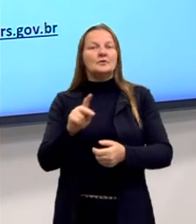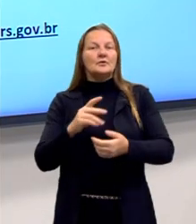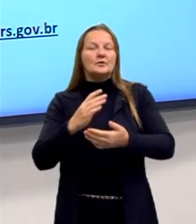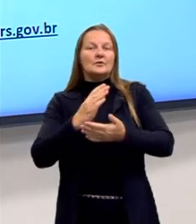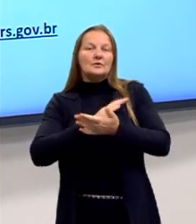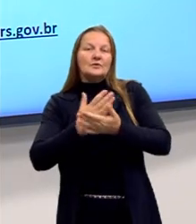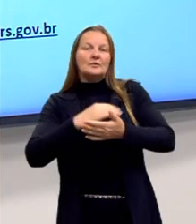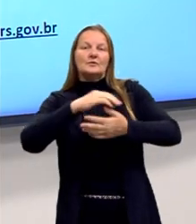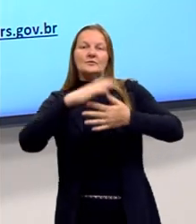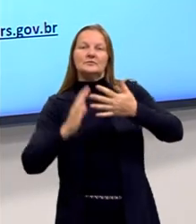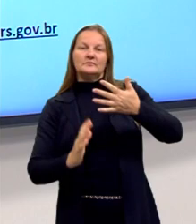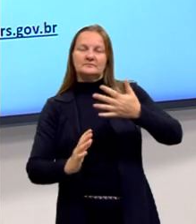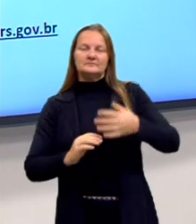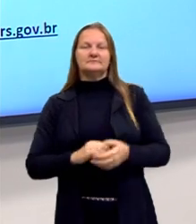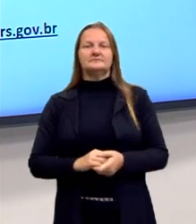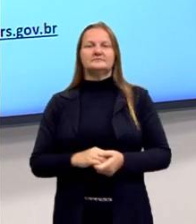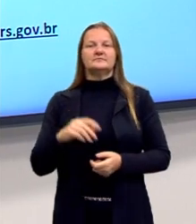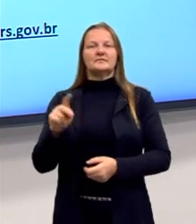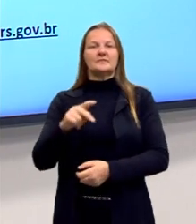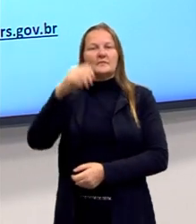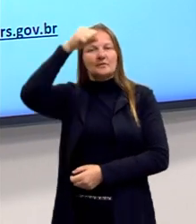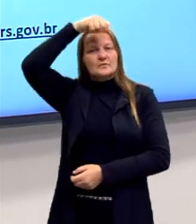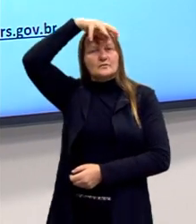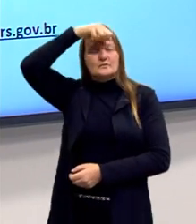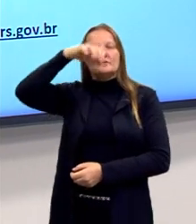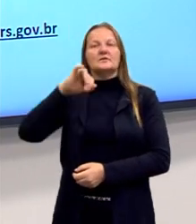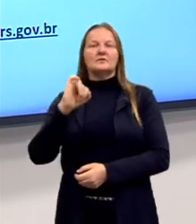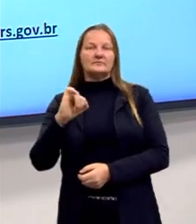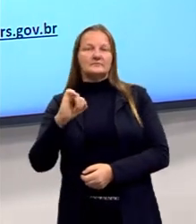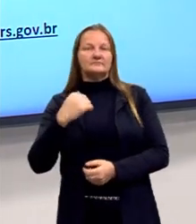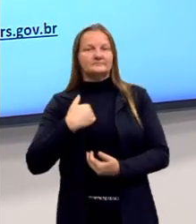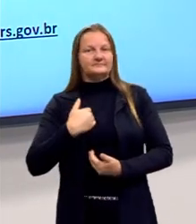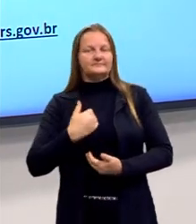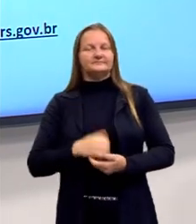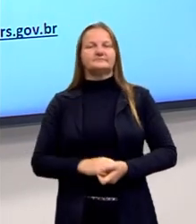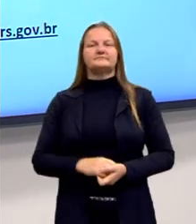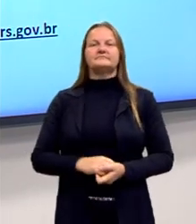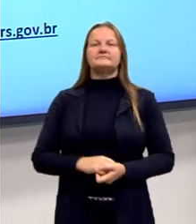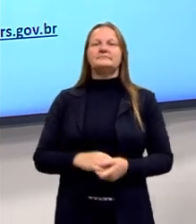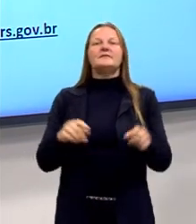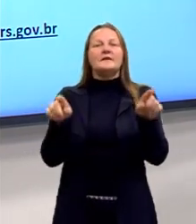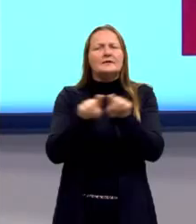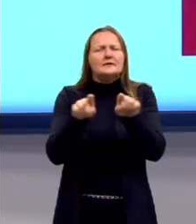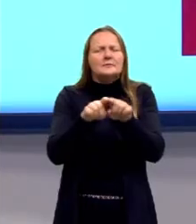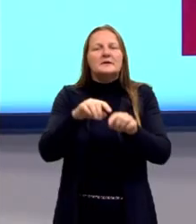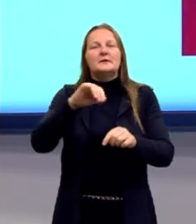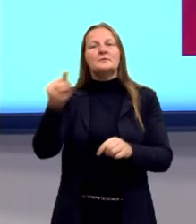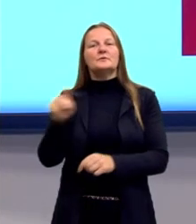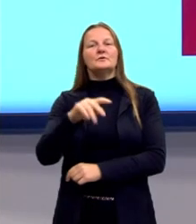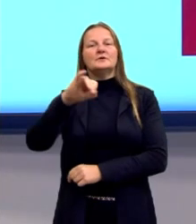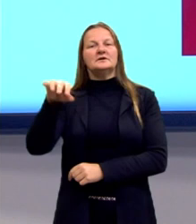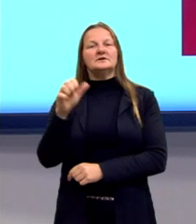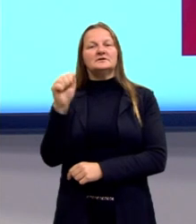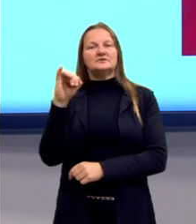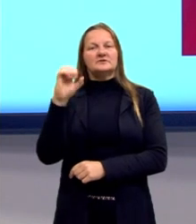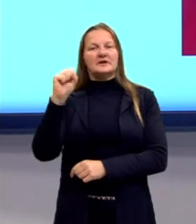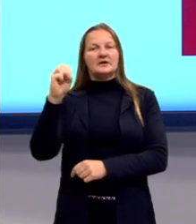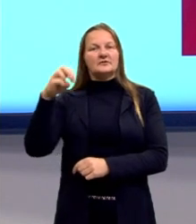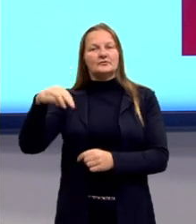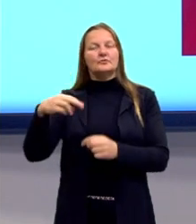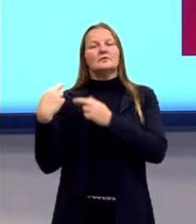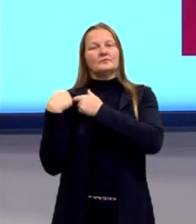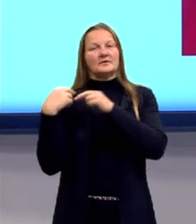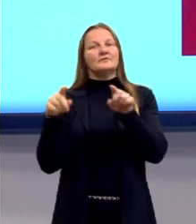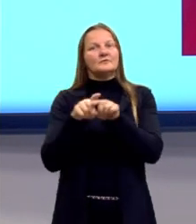intérpretes e libras, a Suzana e a Lucimeia, e também o professor Jair São Paulo, que é o curador dessa